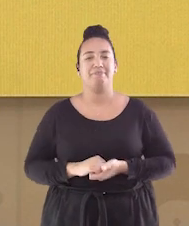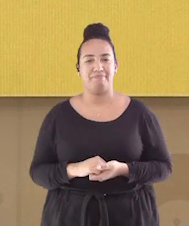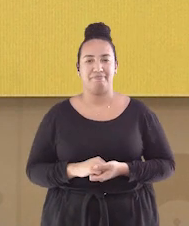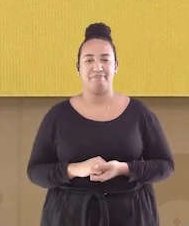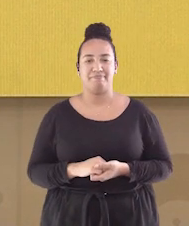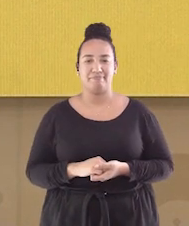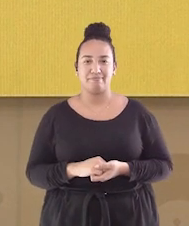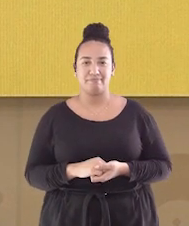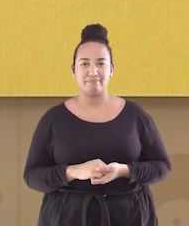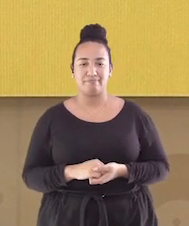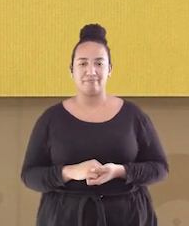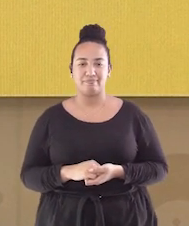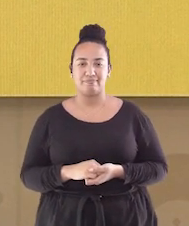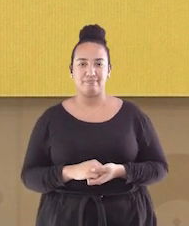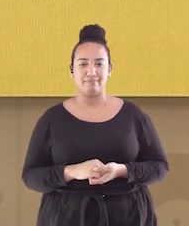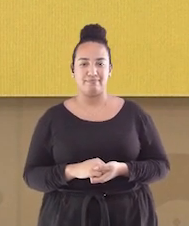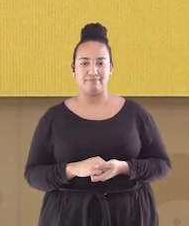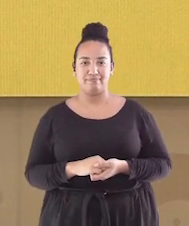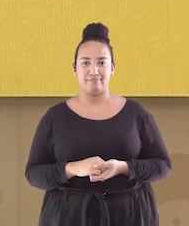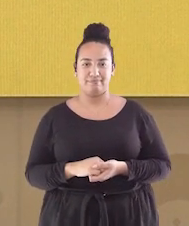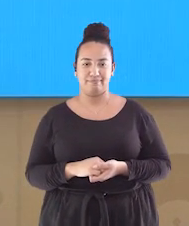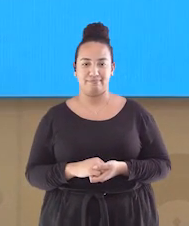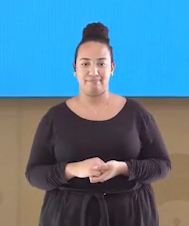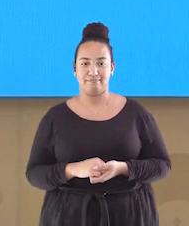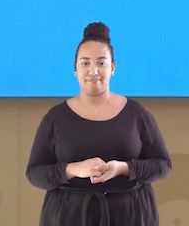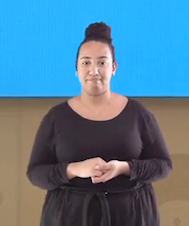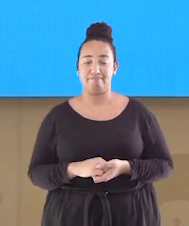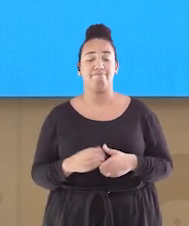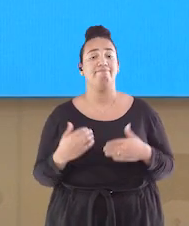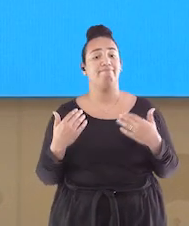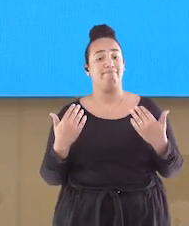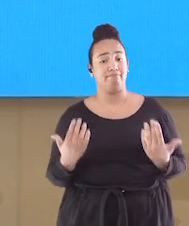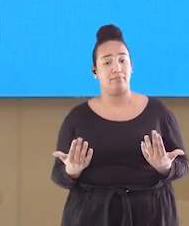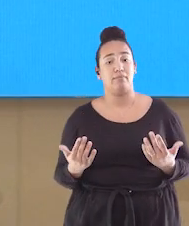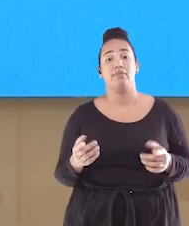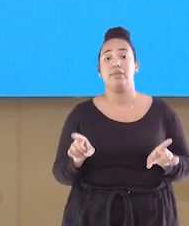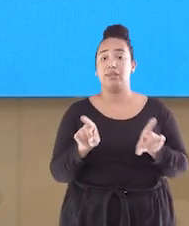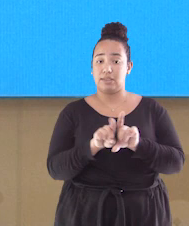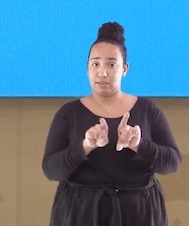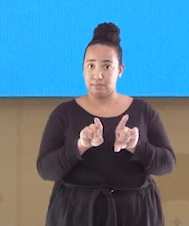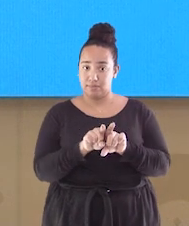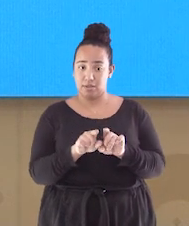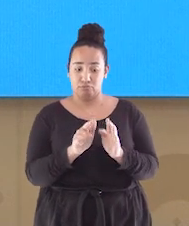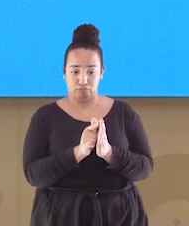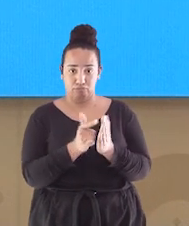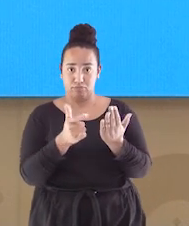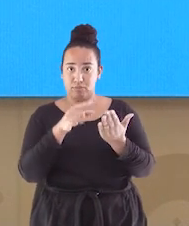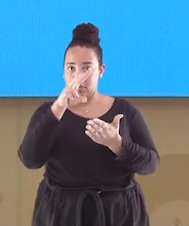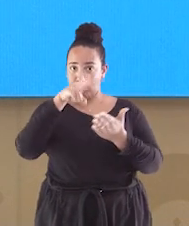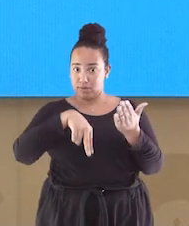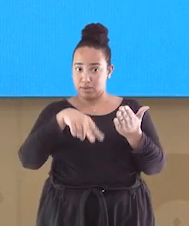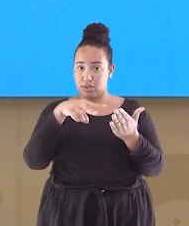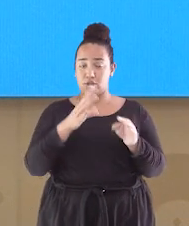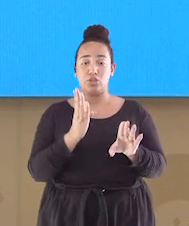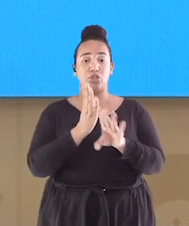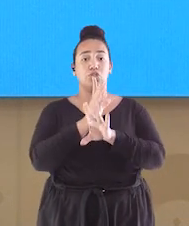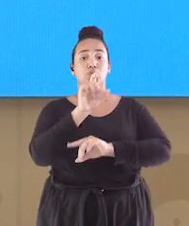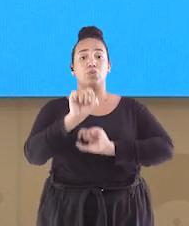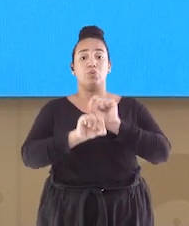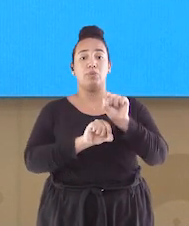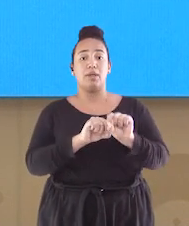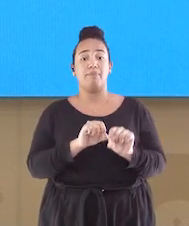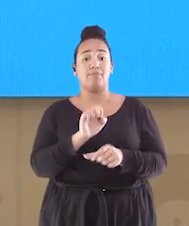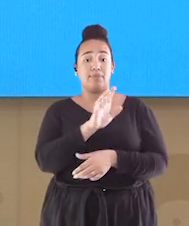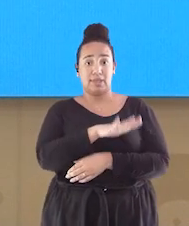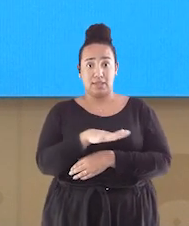não é mesmo? Já descobrimos também, lendo a notícia, que as crianças que visitaram o local ficaram